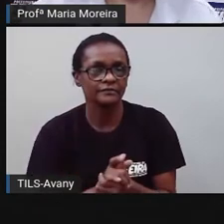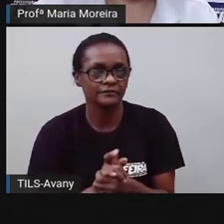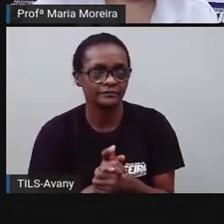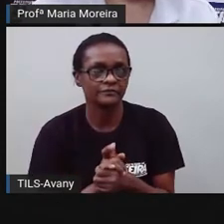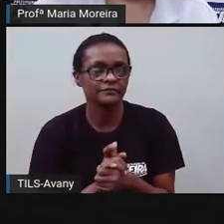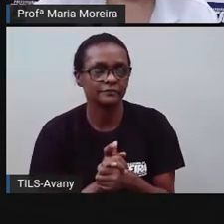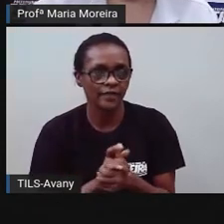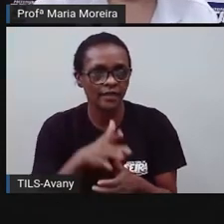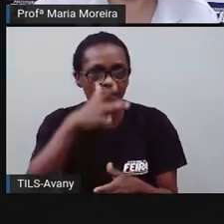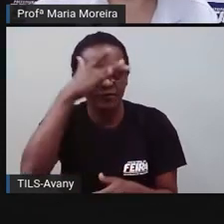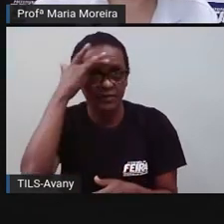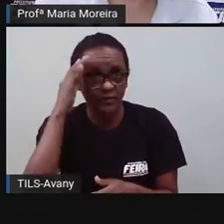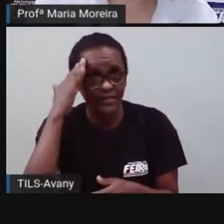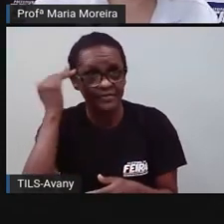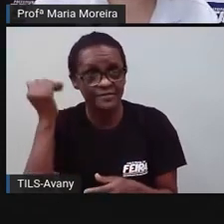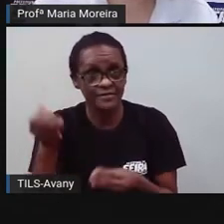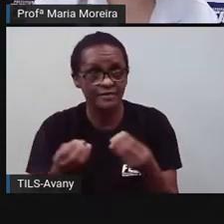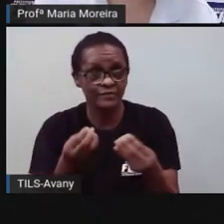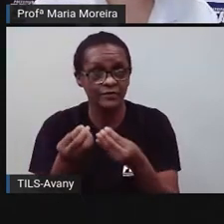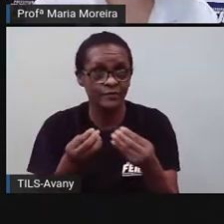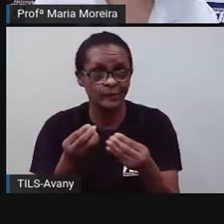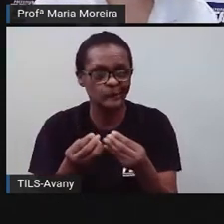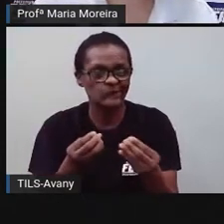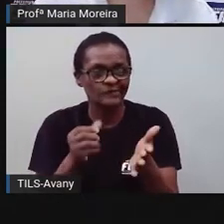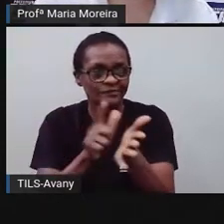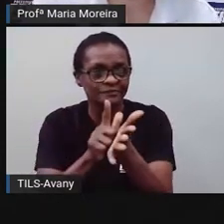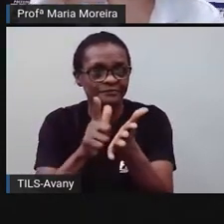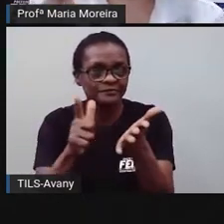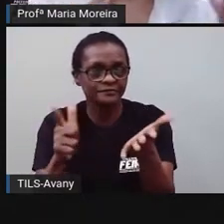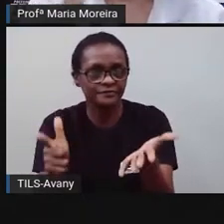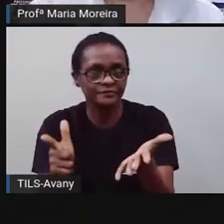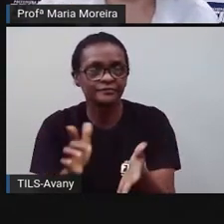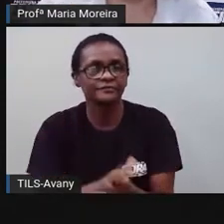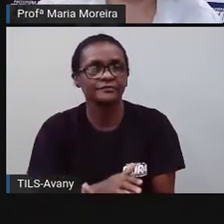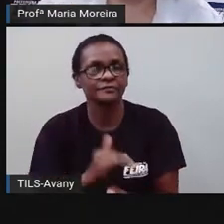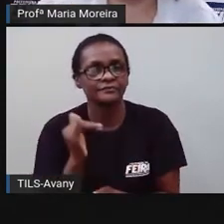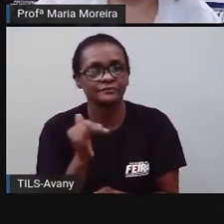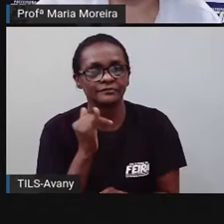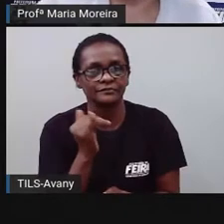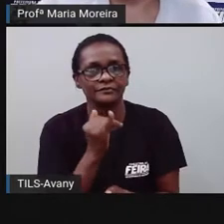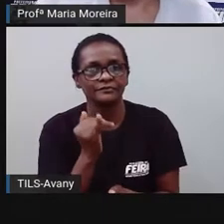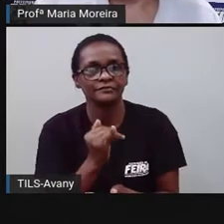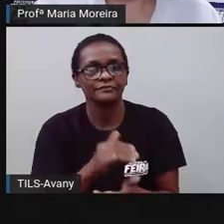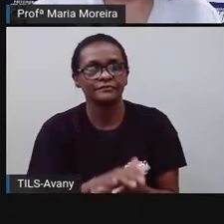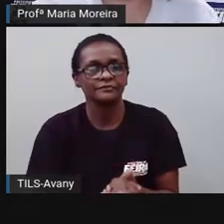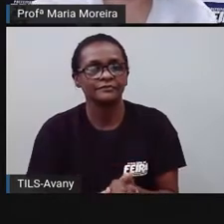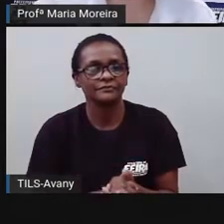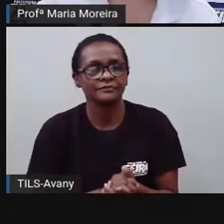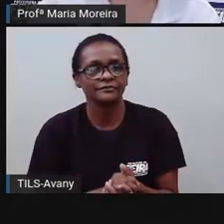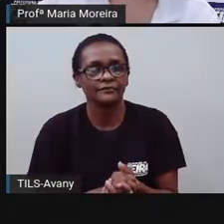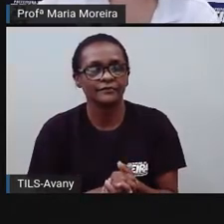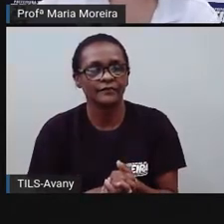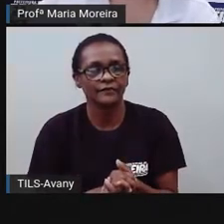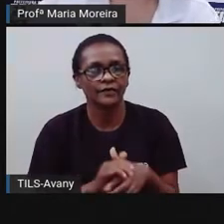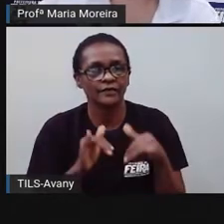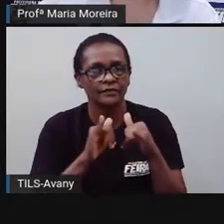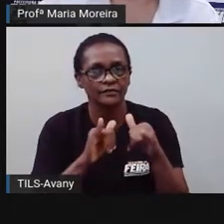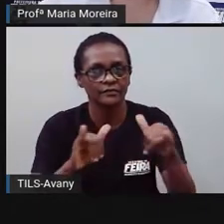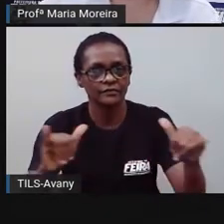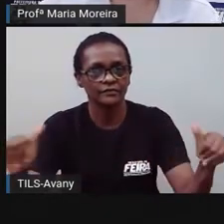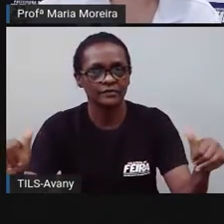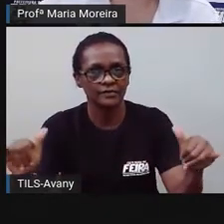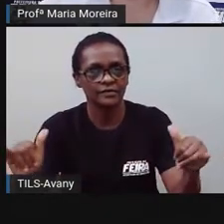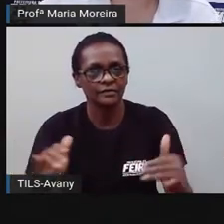Informado. Inclusive, a Pró Maria traz algumas notícias aqui, né? Vai dando algumas informações. Mas será que essas notícias que a